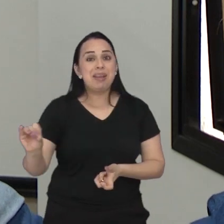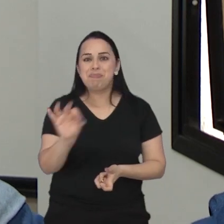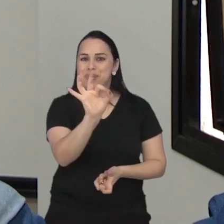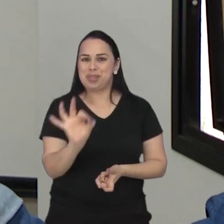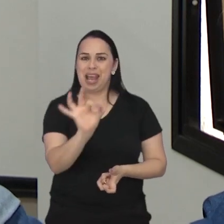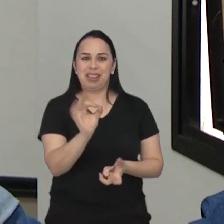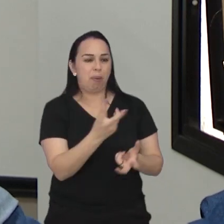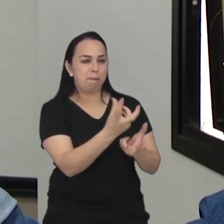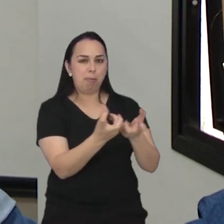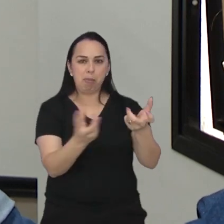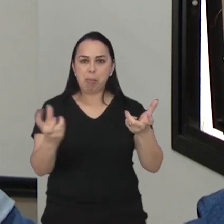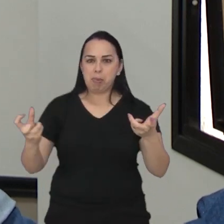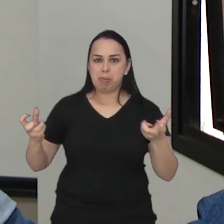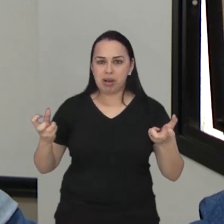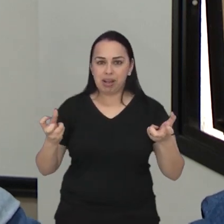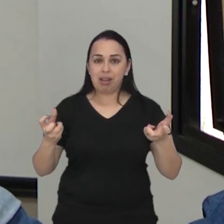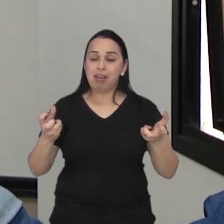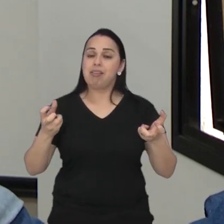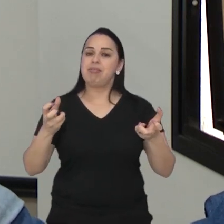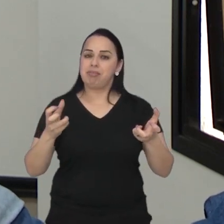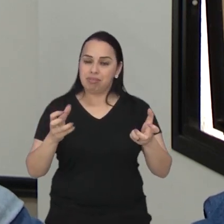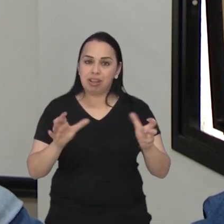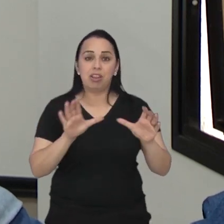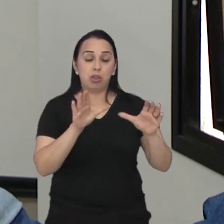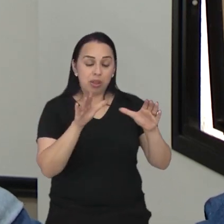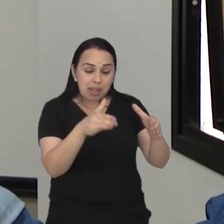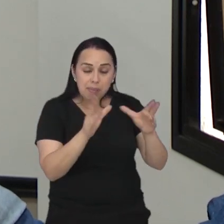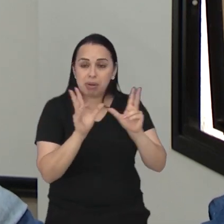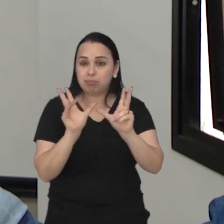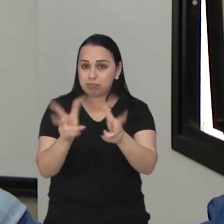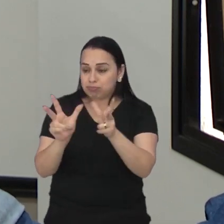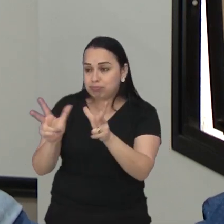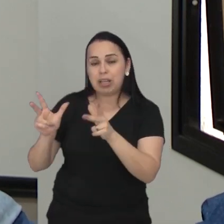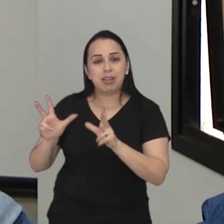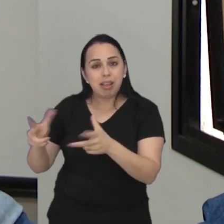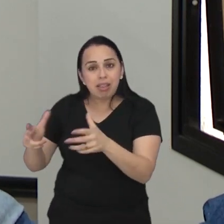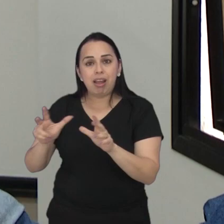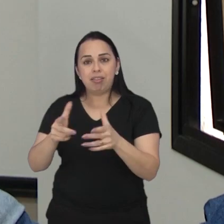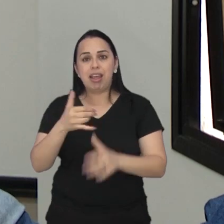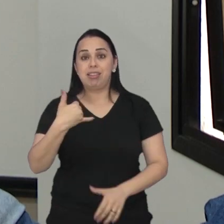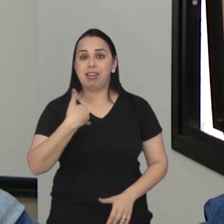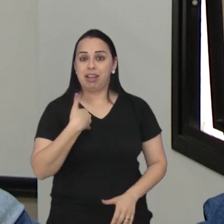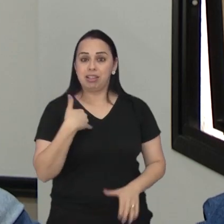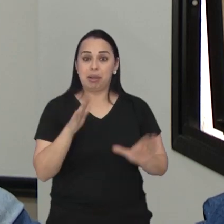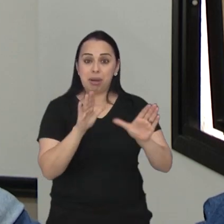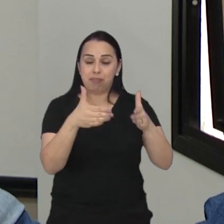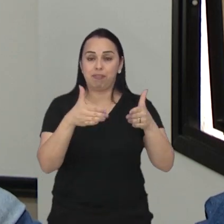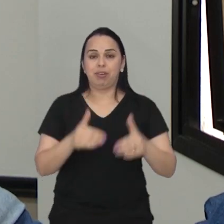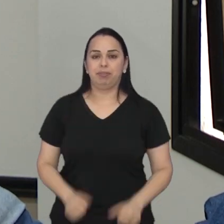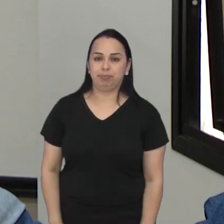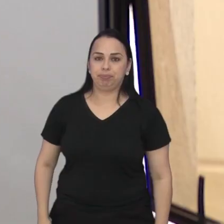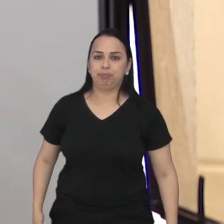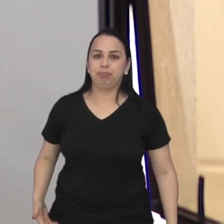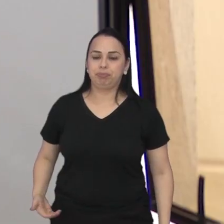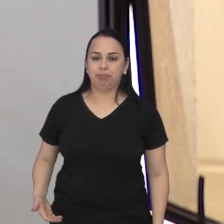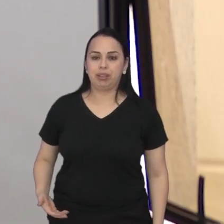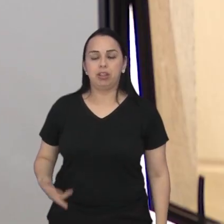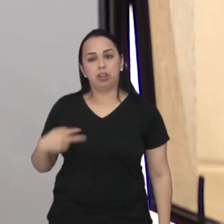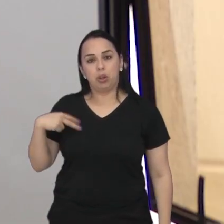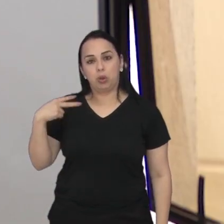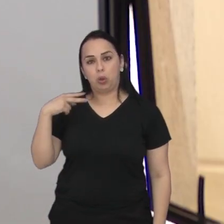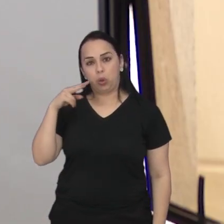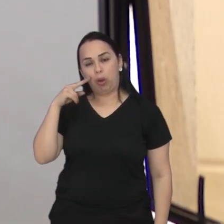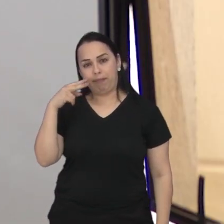% de pessoas imunizadas dentro do grupo específico e também nas idades específicas Nós vimos